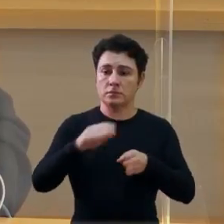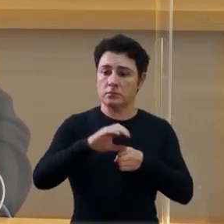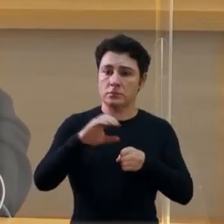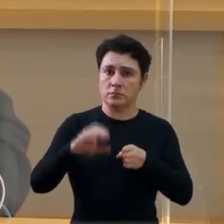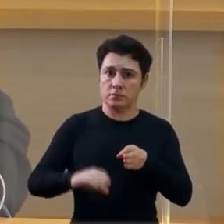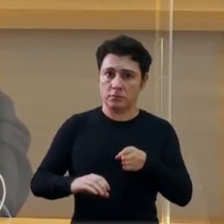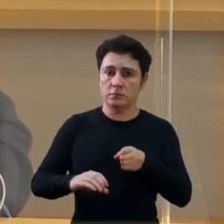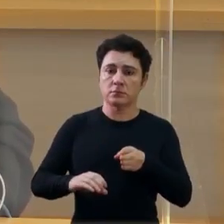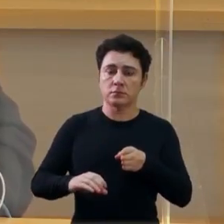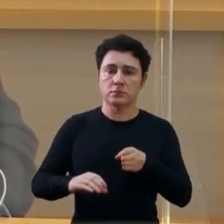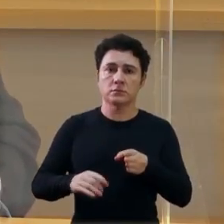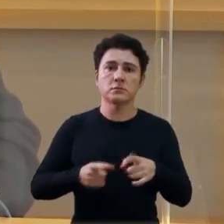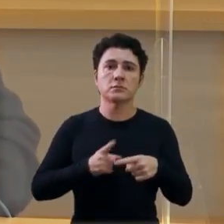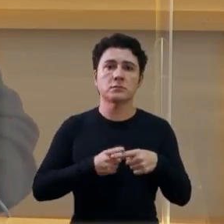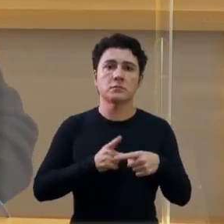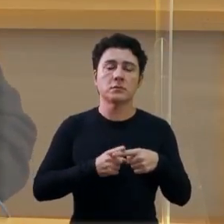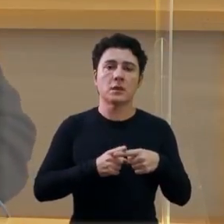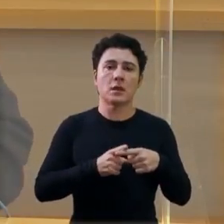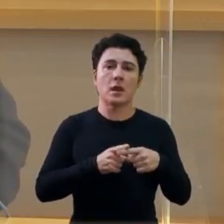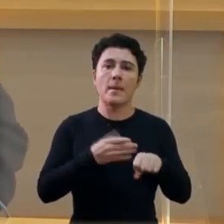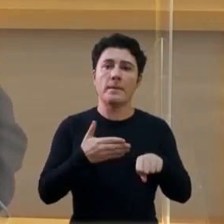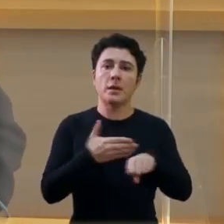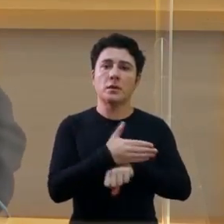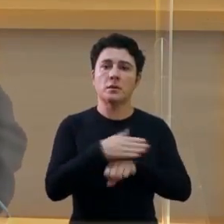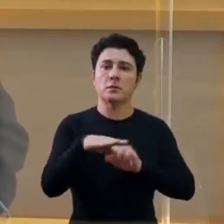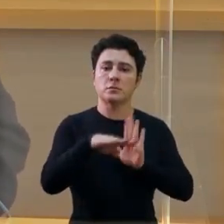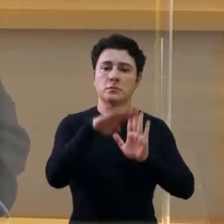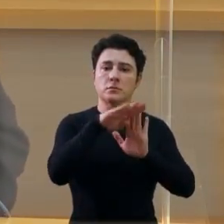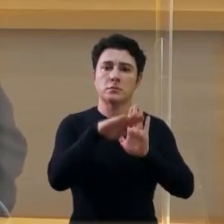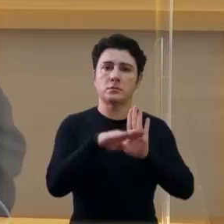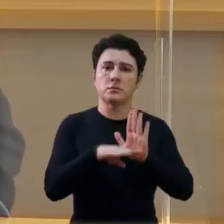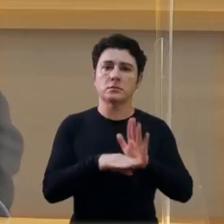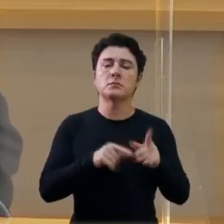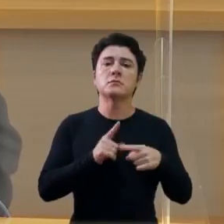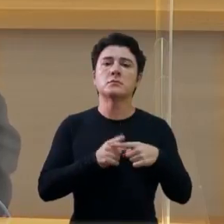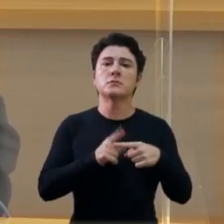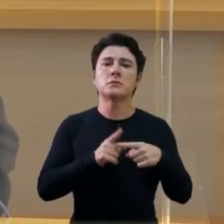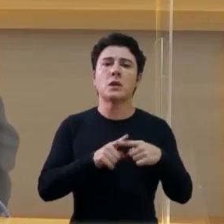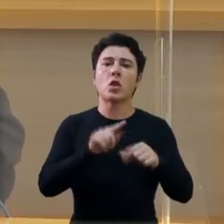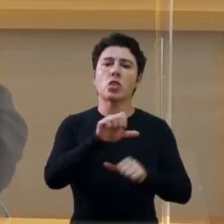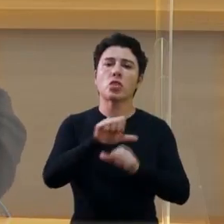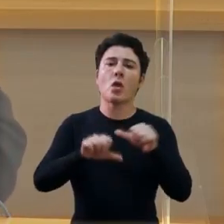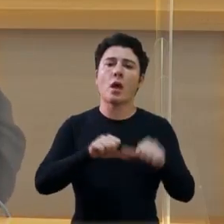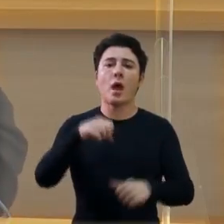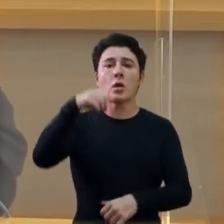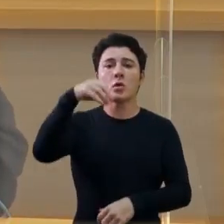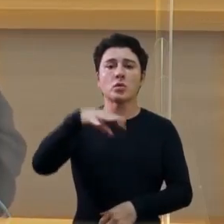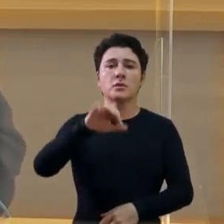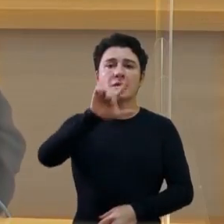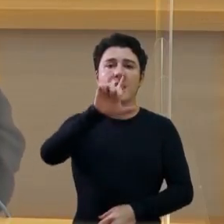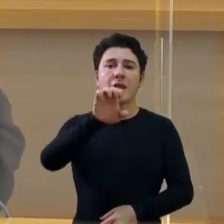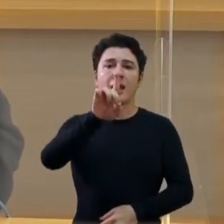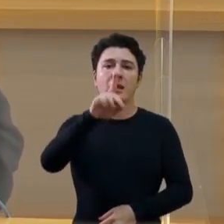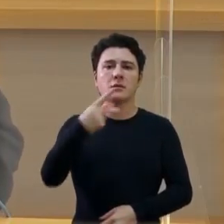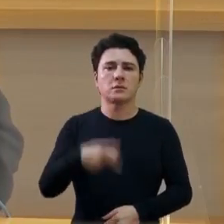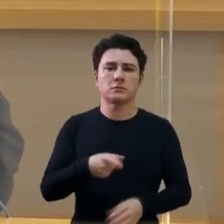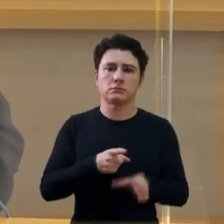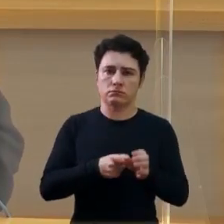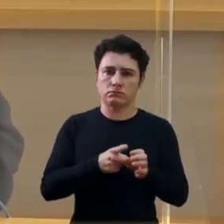do programa onde está trocando toda a iluminação por léreo no município de Araquara, onde o projeto veio